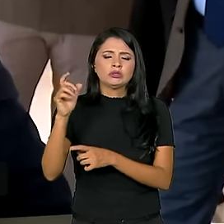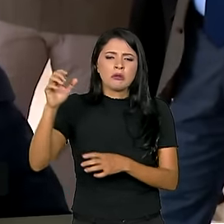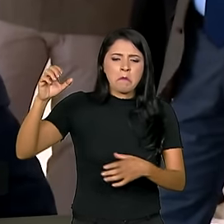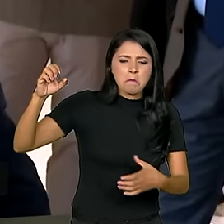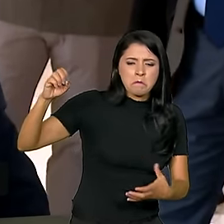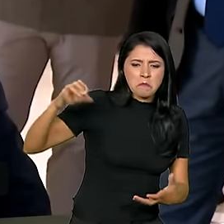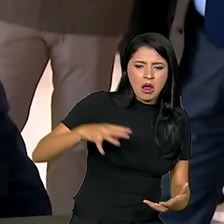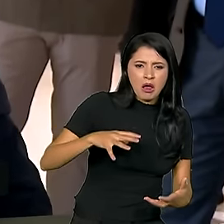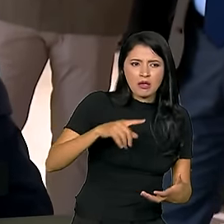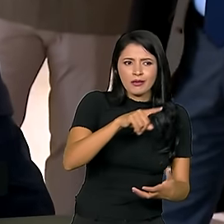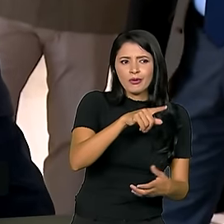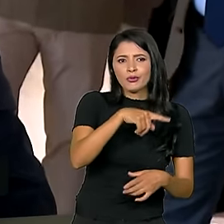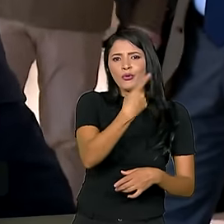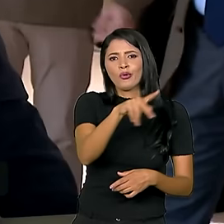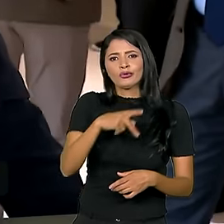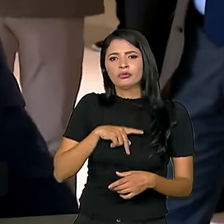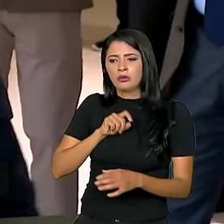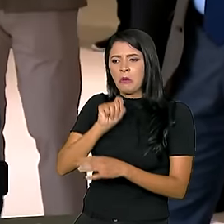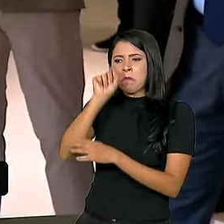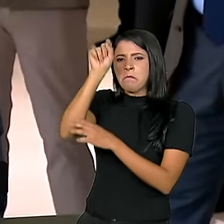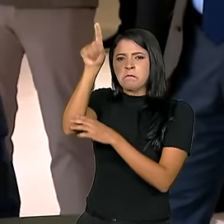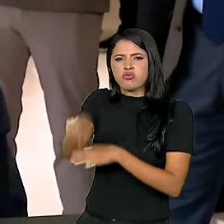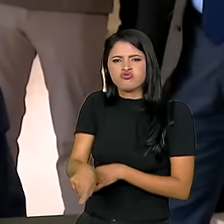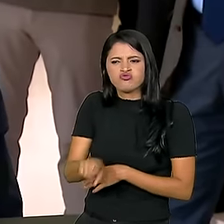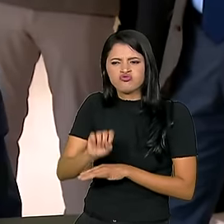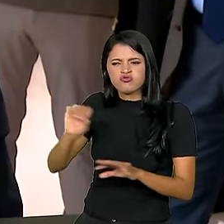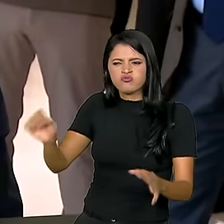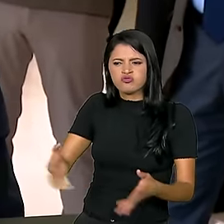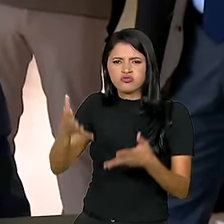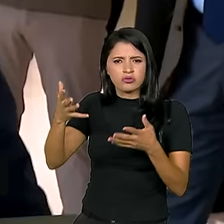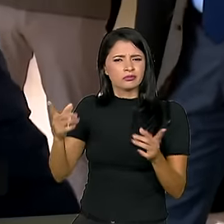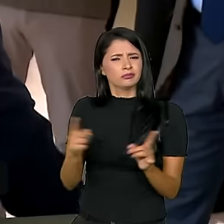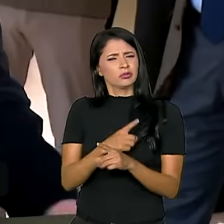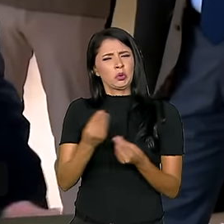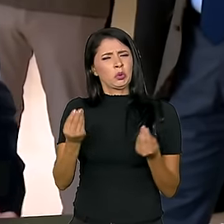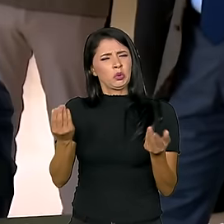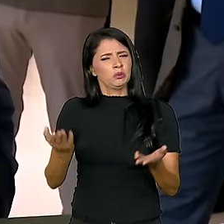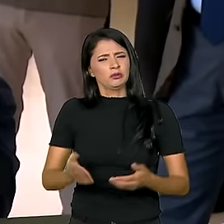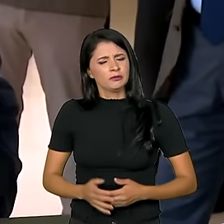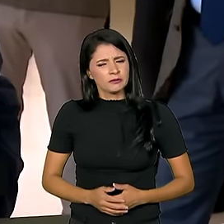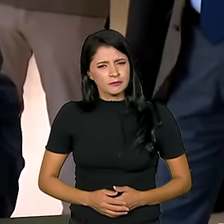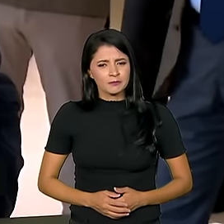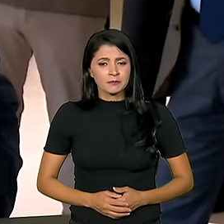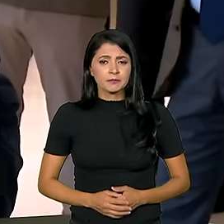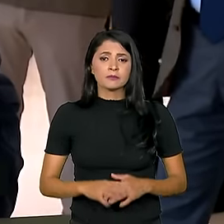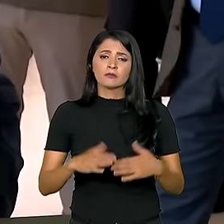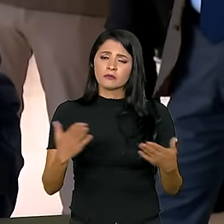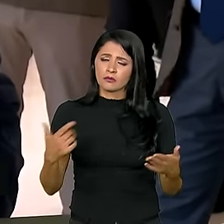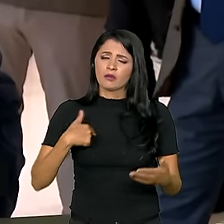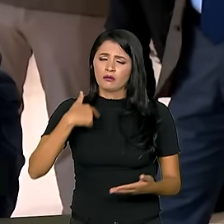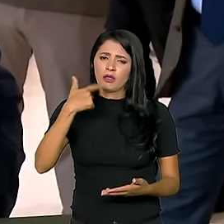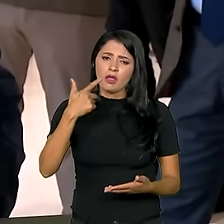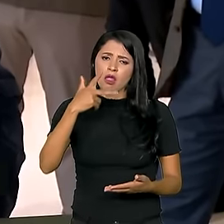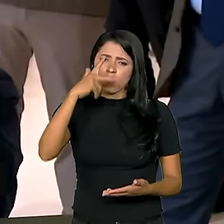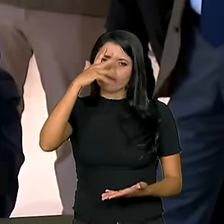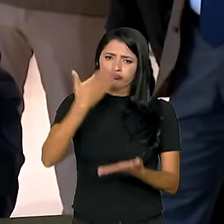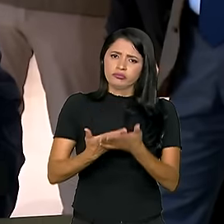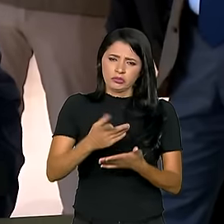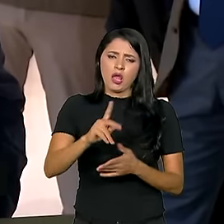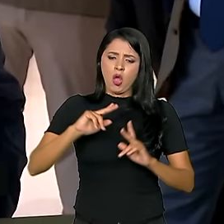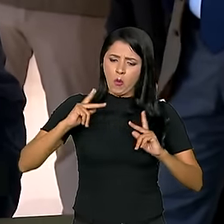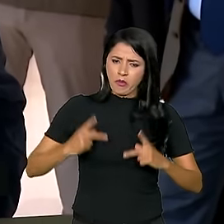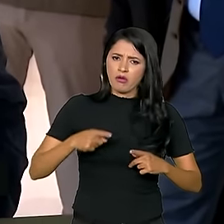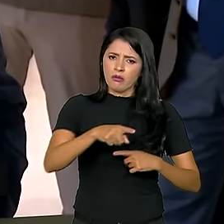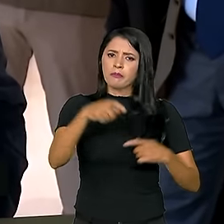jogando bomba. É uma contradição. A gente tem que... Então, eu acho que a humanidade